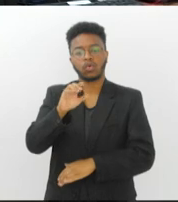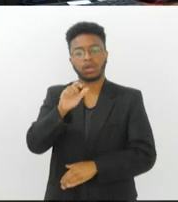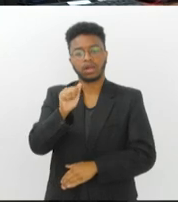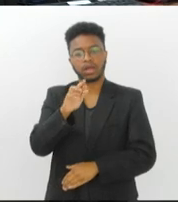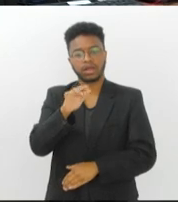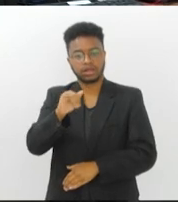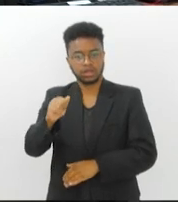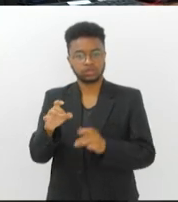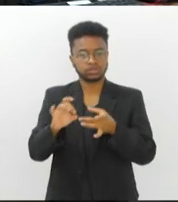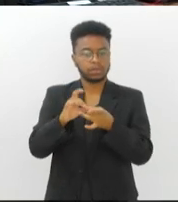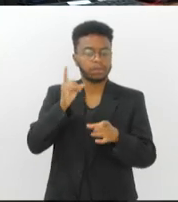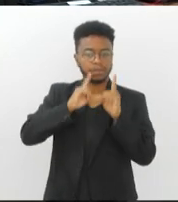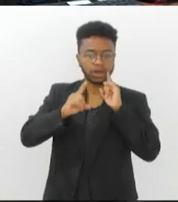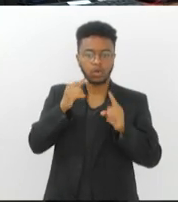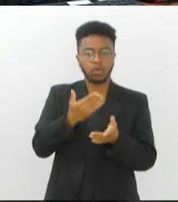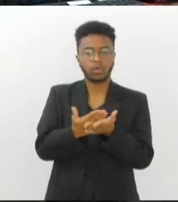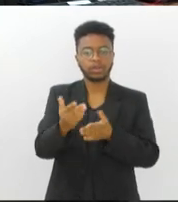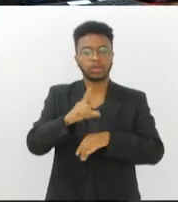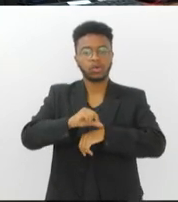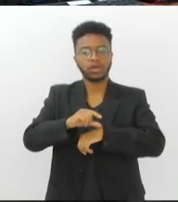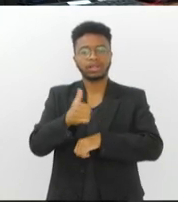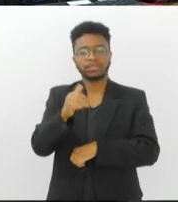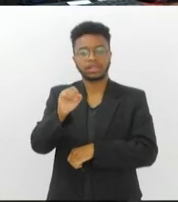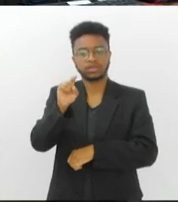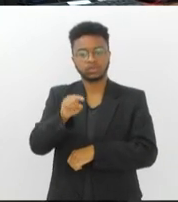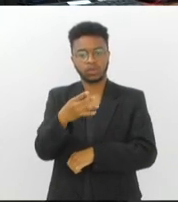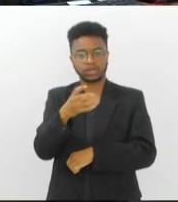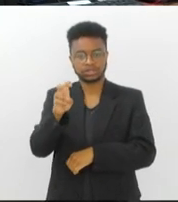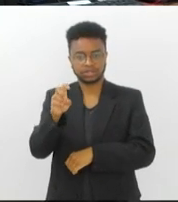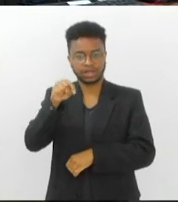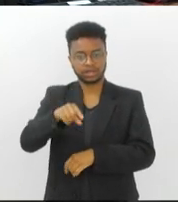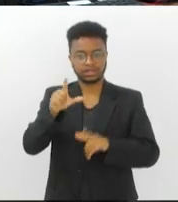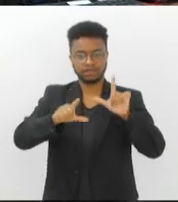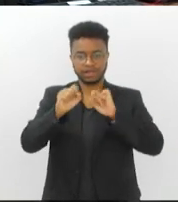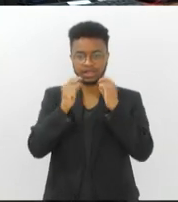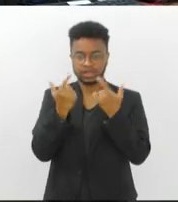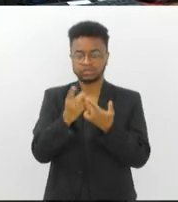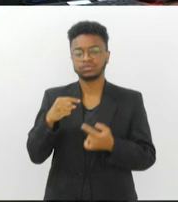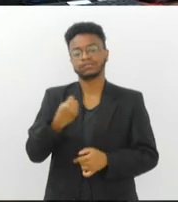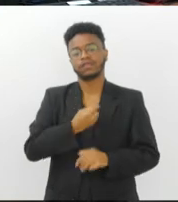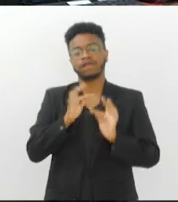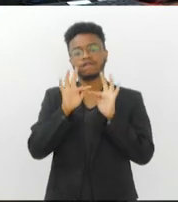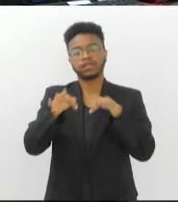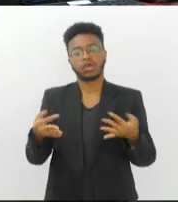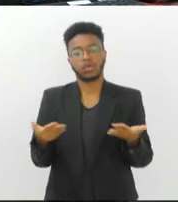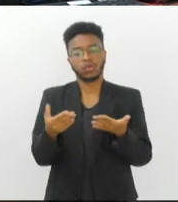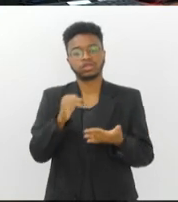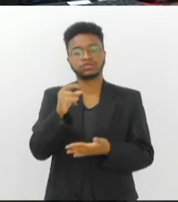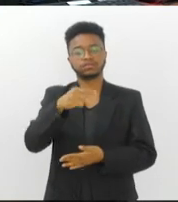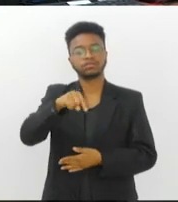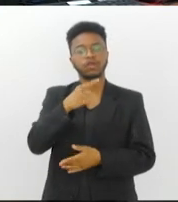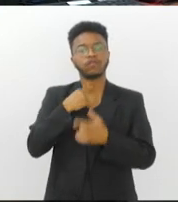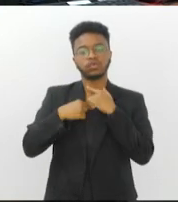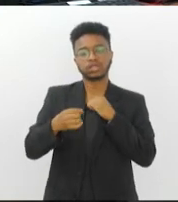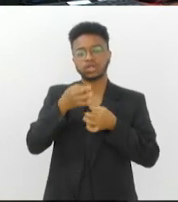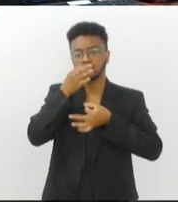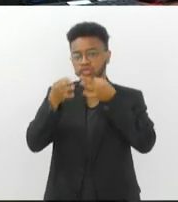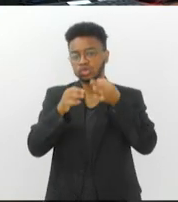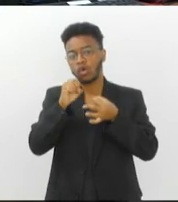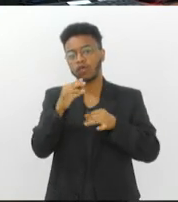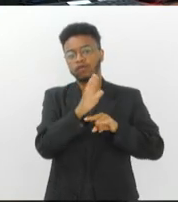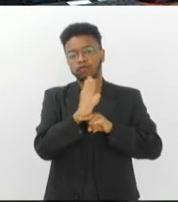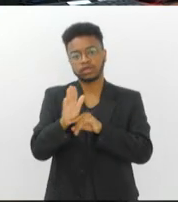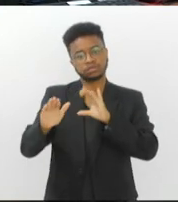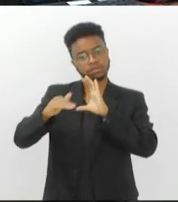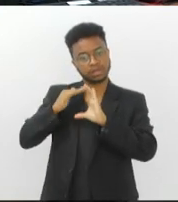partir das 10h45 da manhã, aqui na TV Alerja. O Bom Dia Alerja termina aqui. Se você quiser enviar sugestões ou vídeos aí da sua